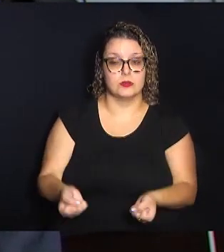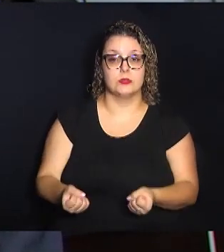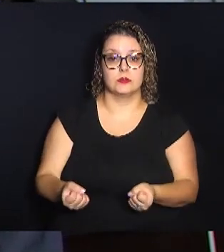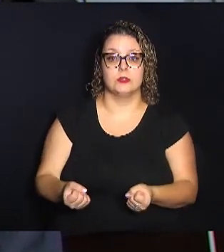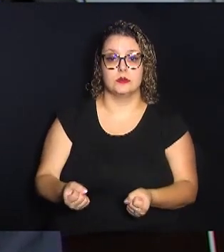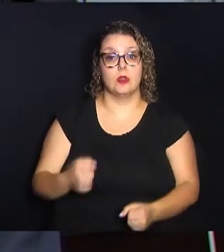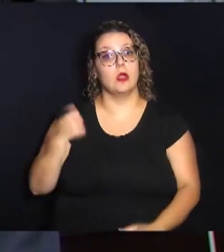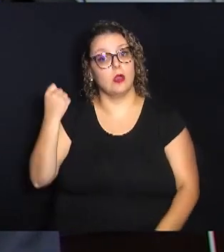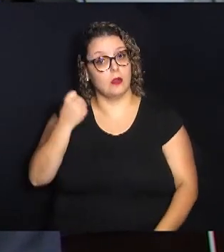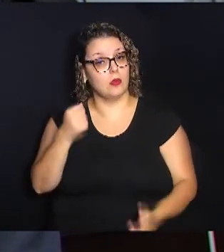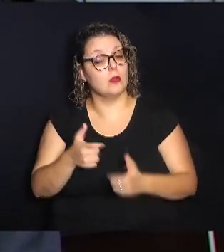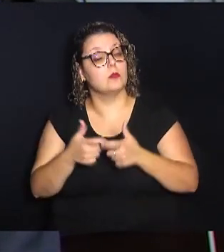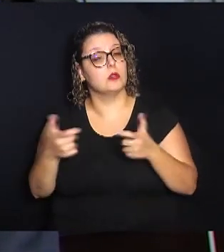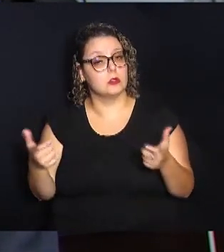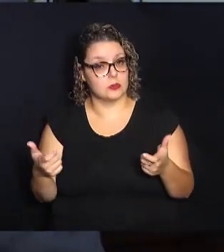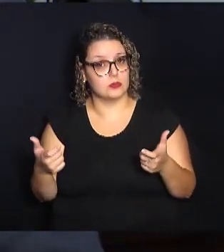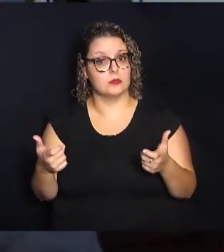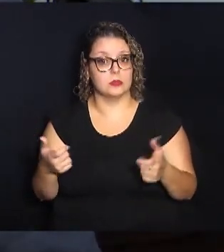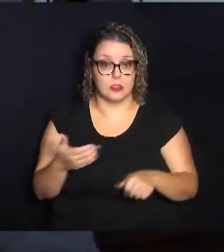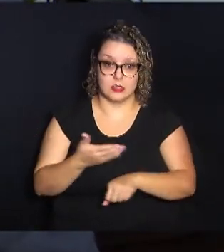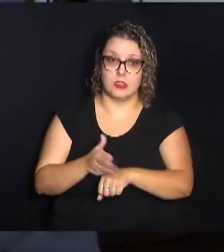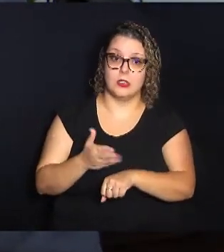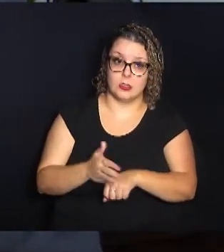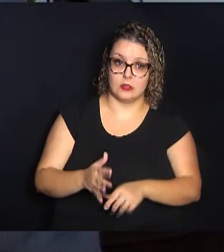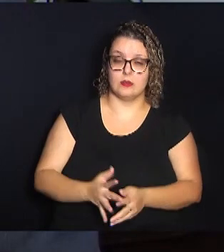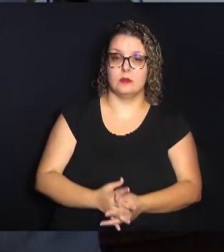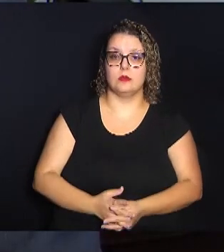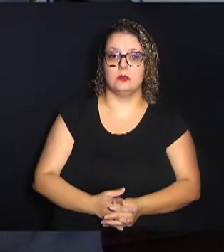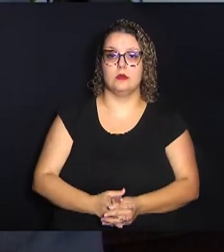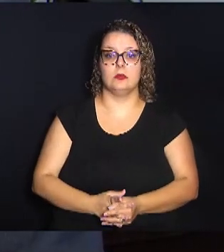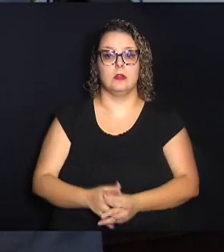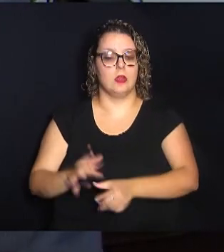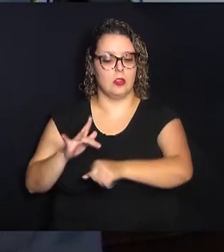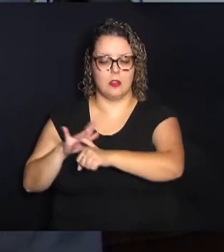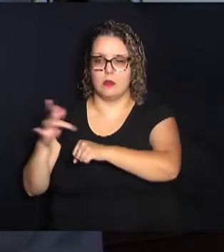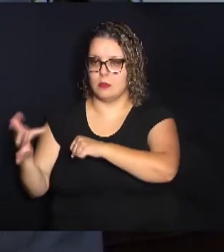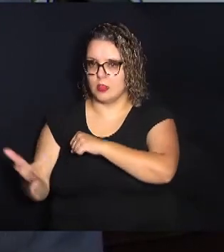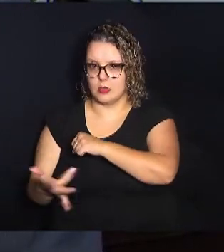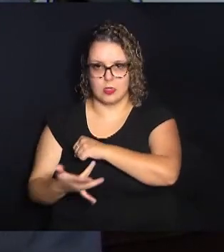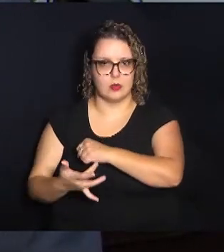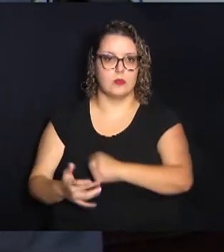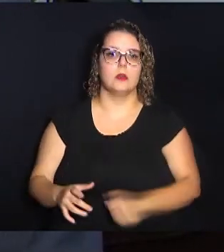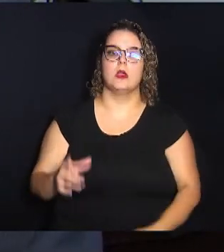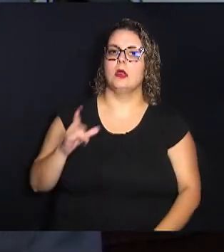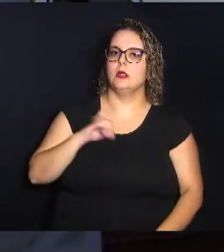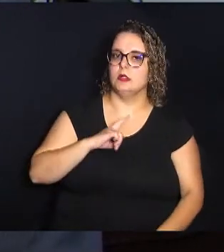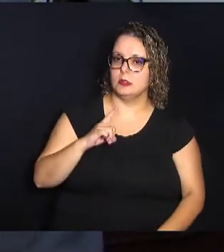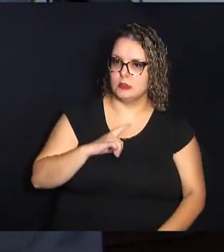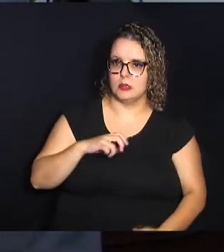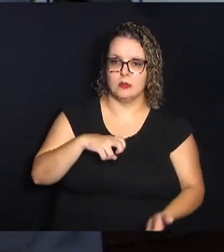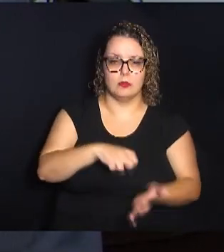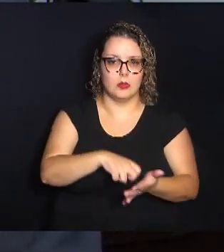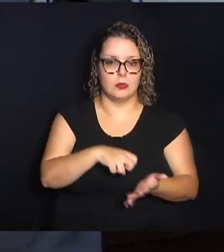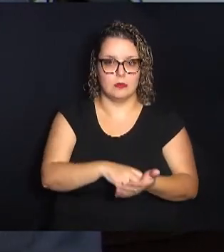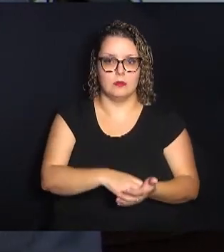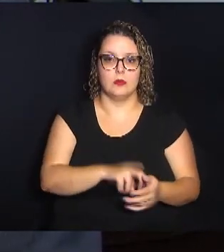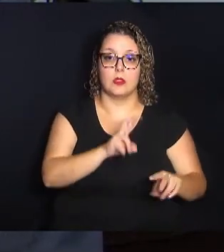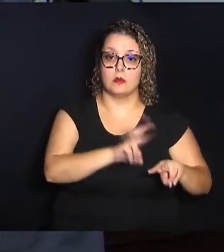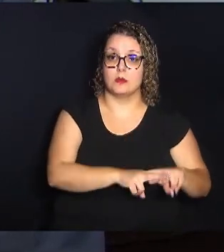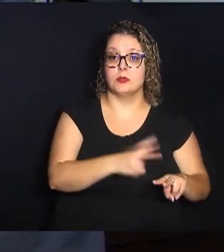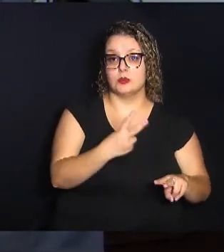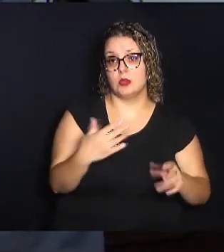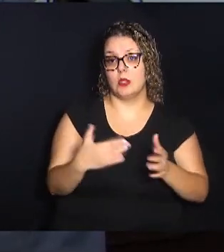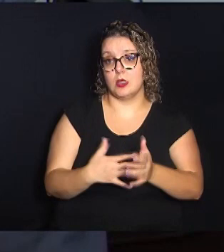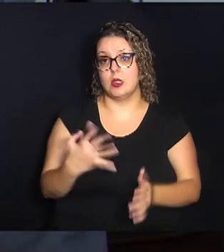gravidade maior essa prática, mídias sociais e tudo mais, aí nós temos uma pena de reclusão de dois a quatro